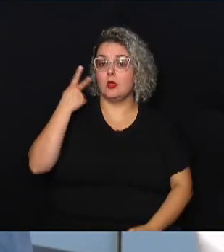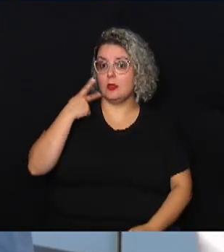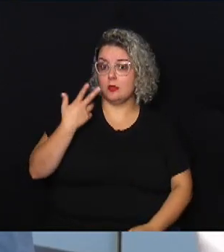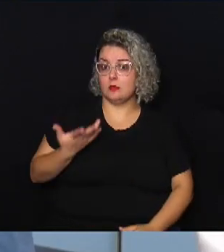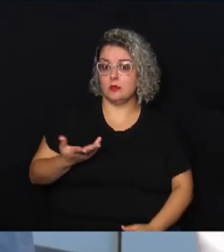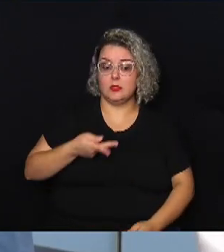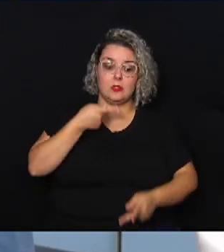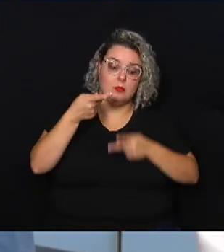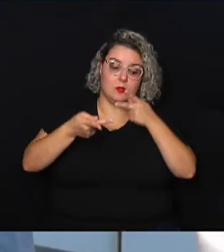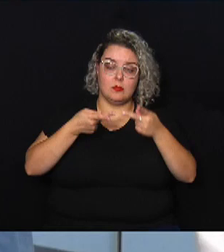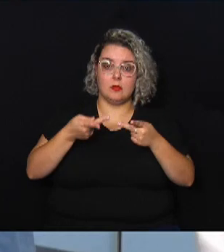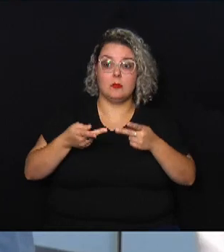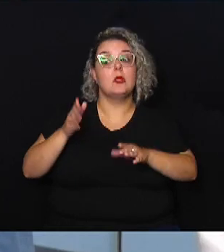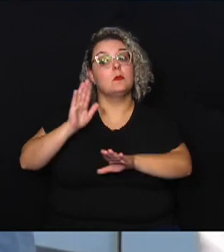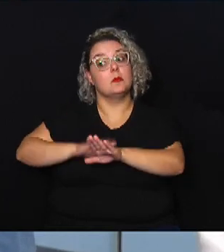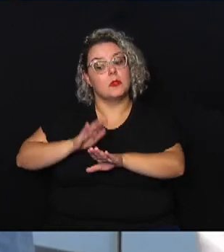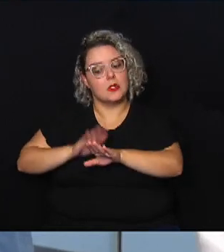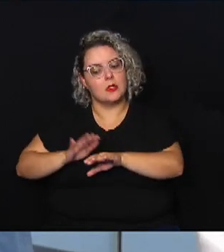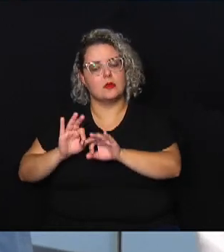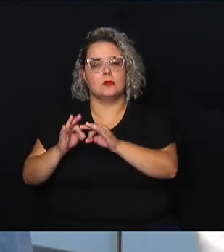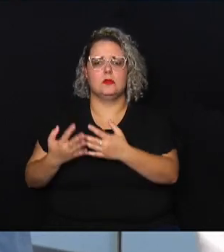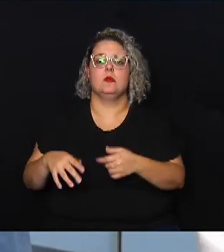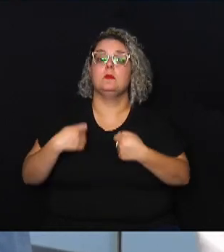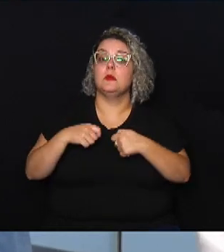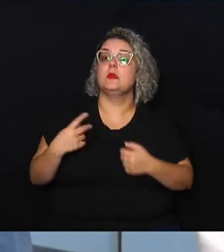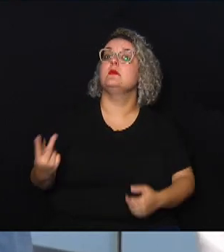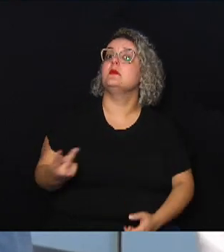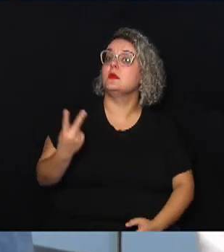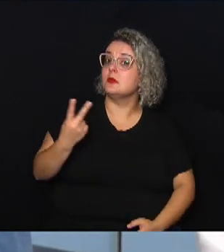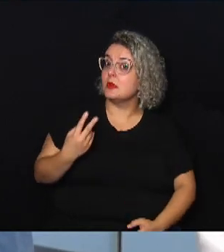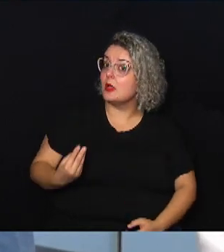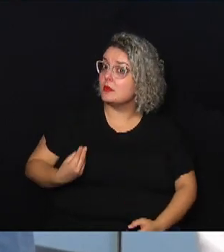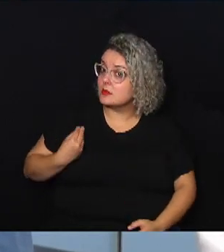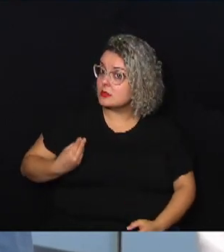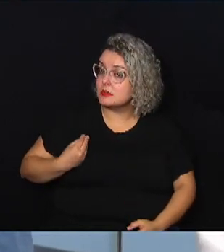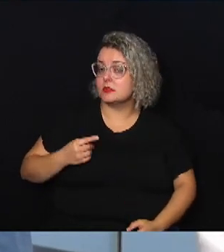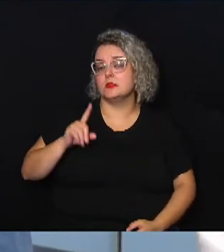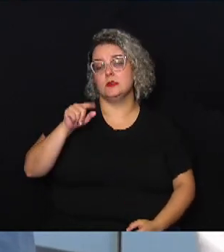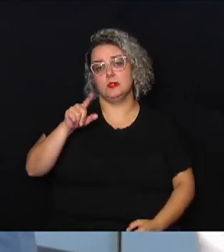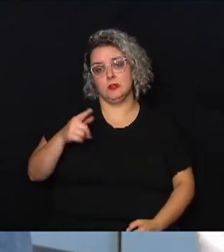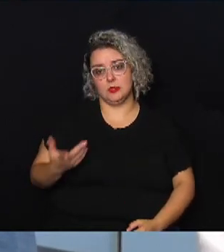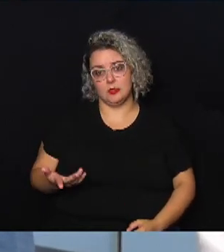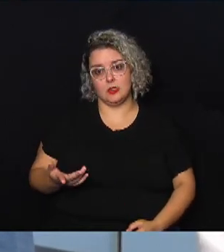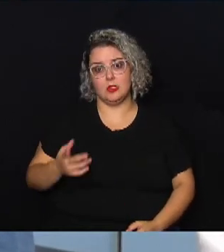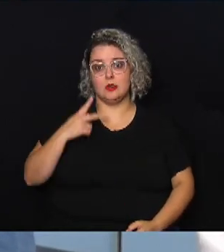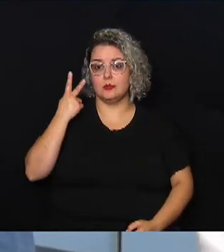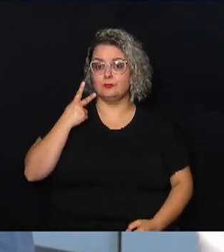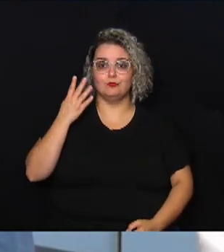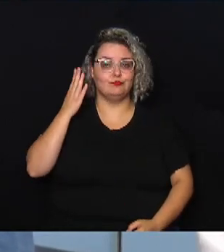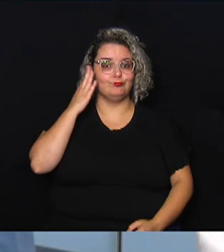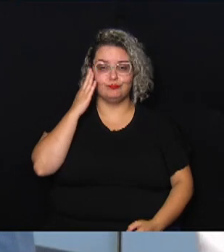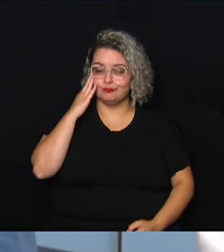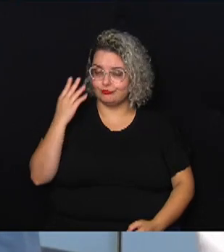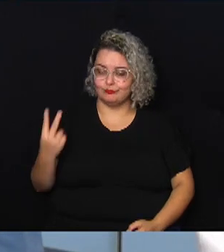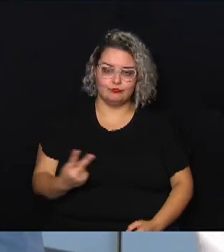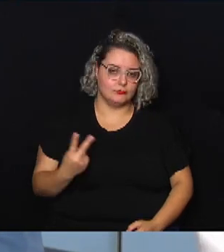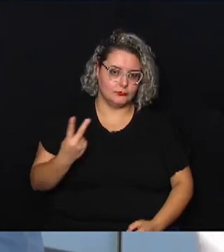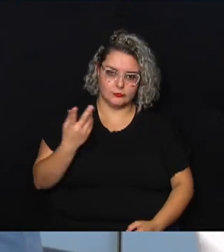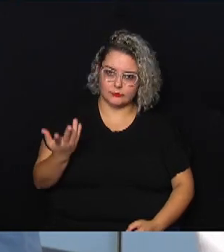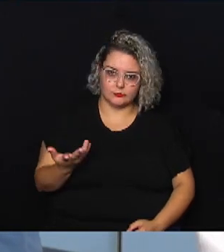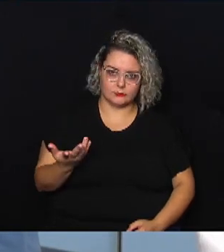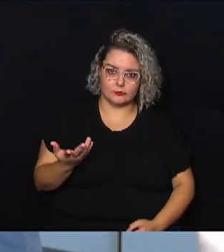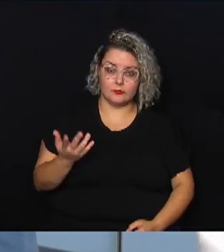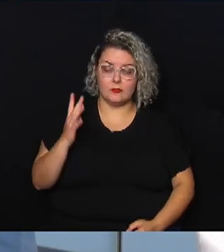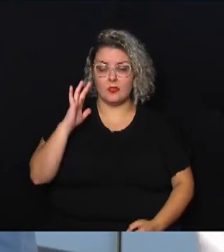família nós precisamos valorizar a vida é isso que tem muito político que não valoriza ele